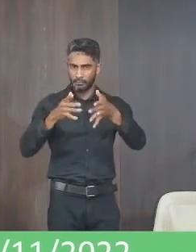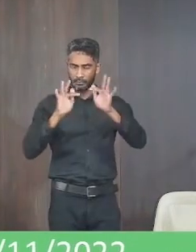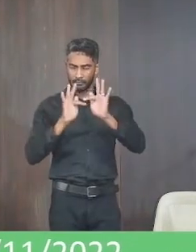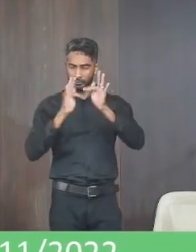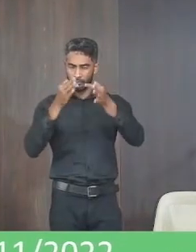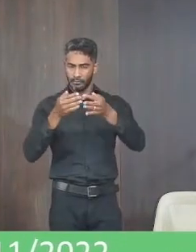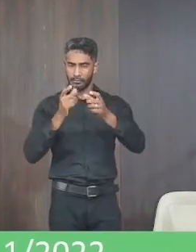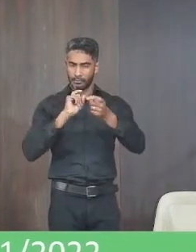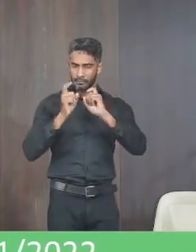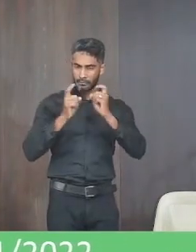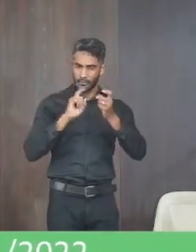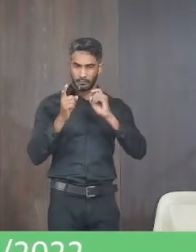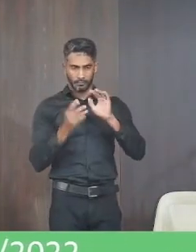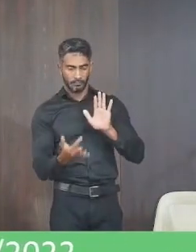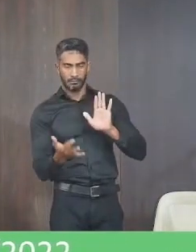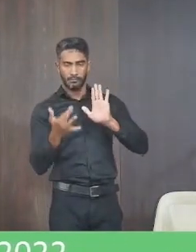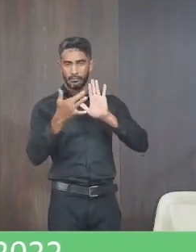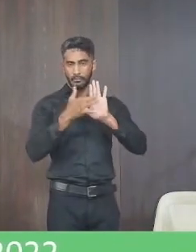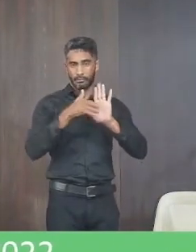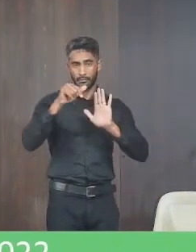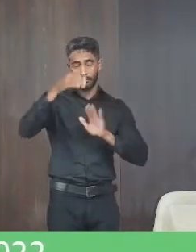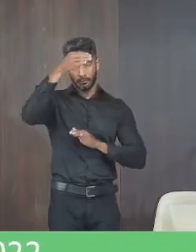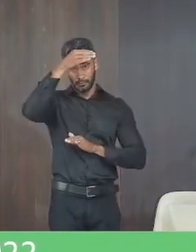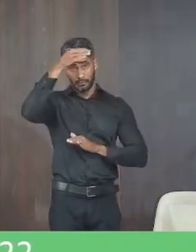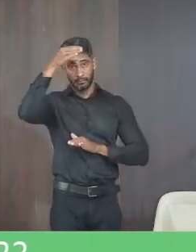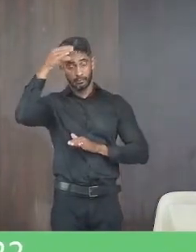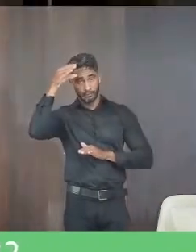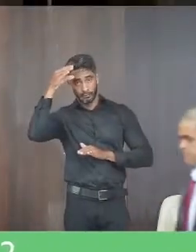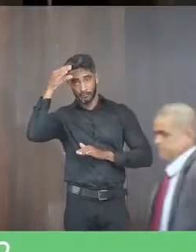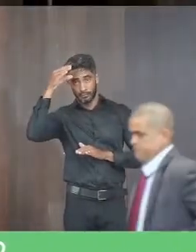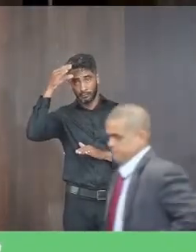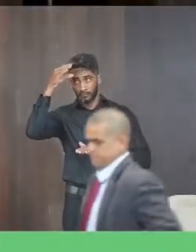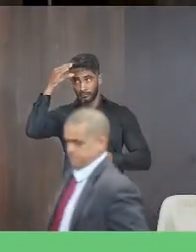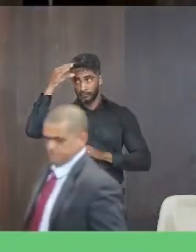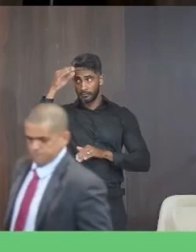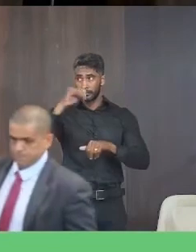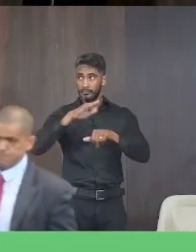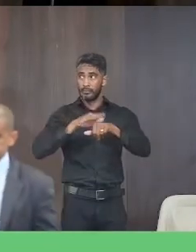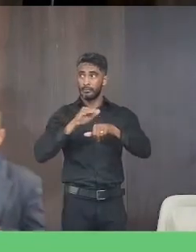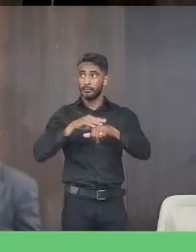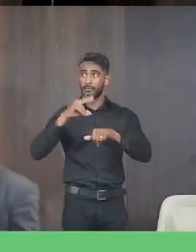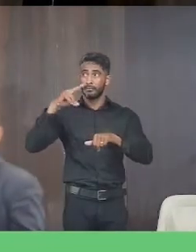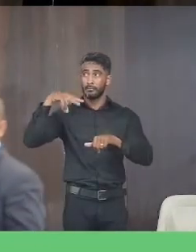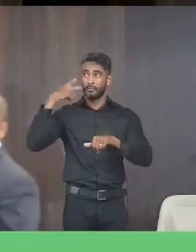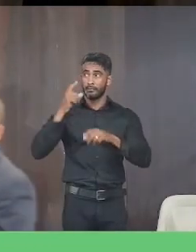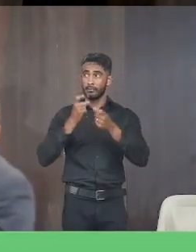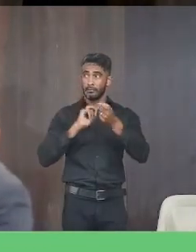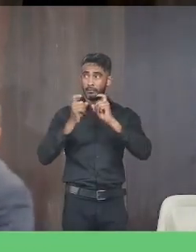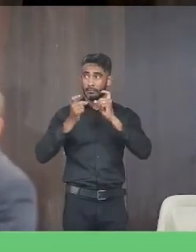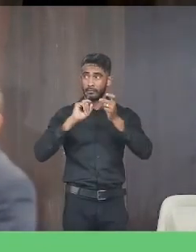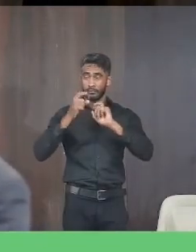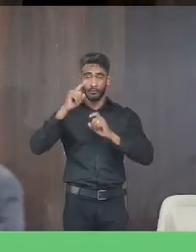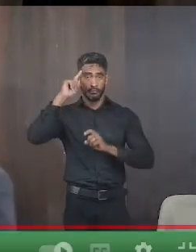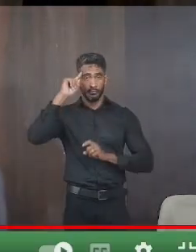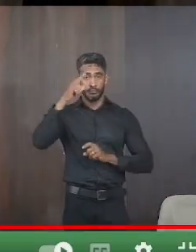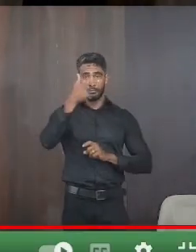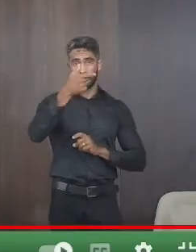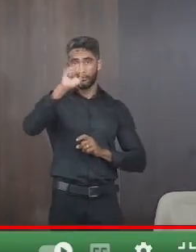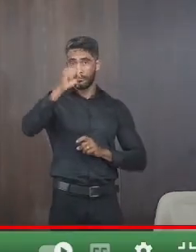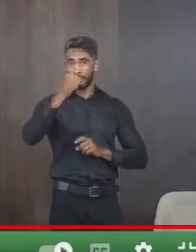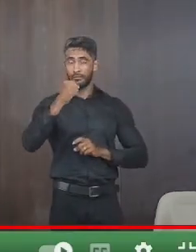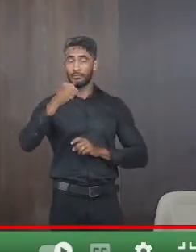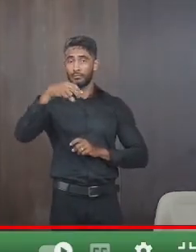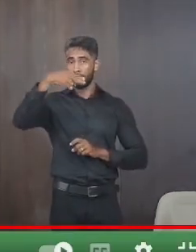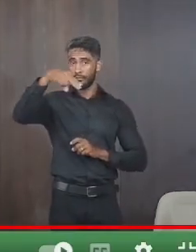reunião conforme determina o regimento interno dessa casa e convoco os vereadores para a ordinária deliberativa do dia 28